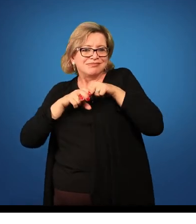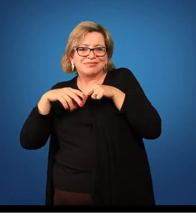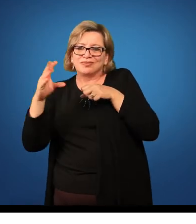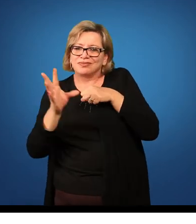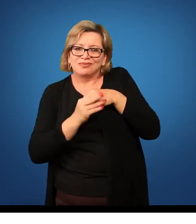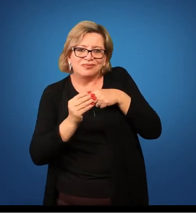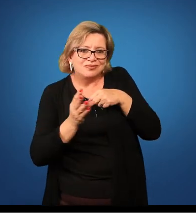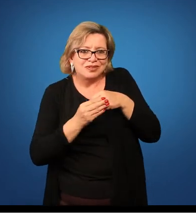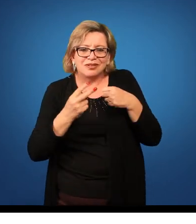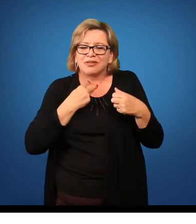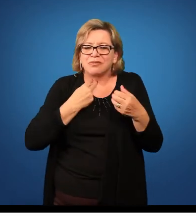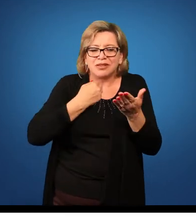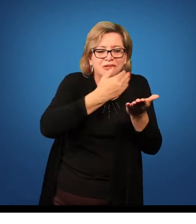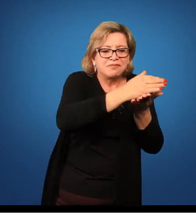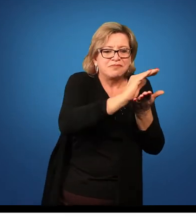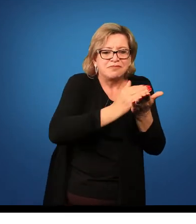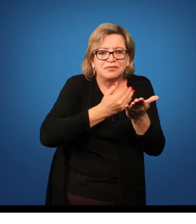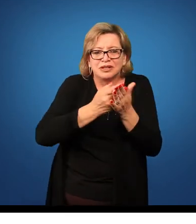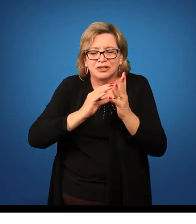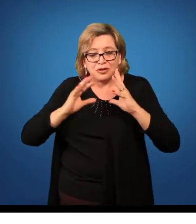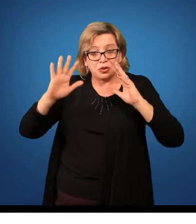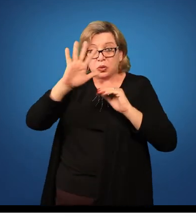dar em uma perspectiva total.